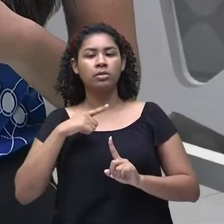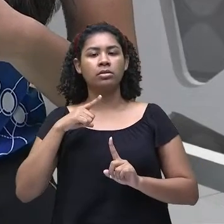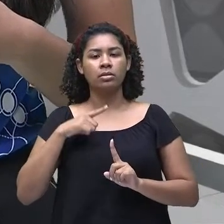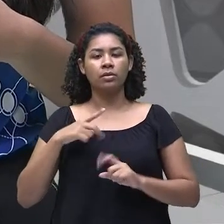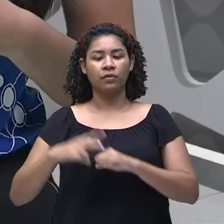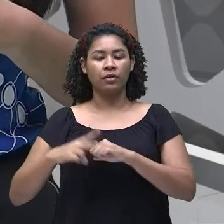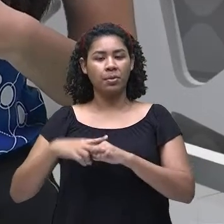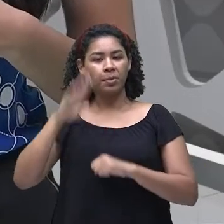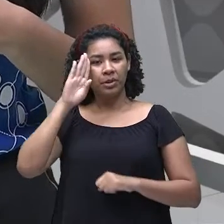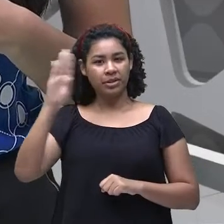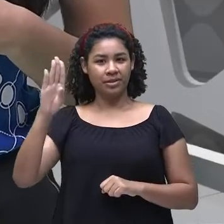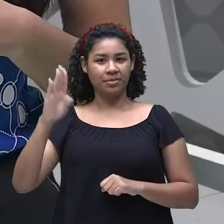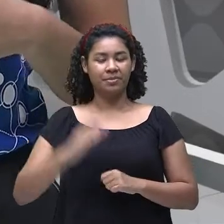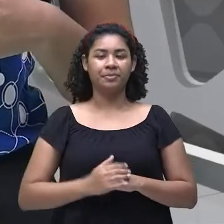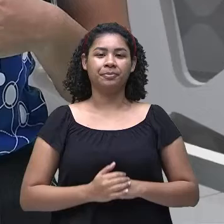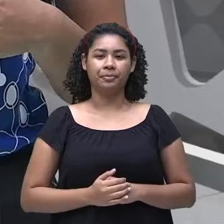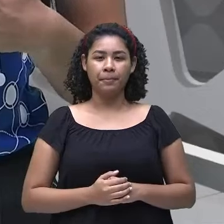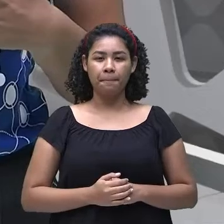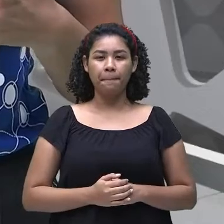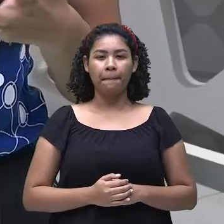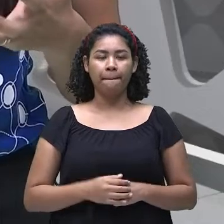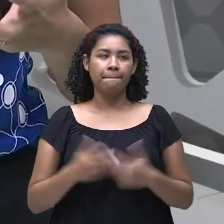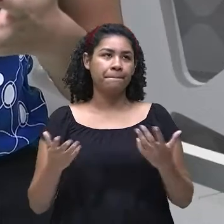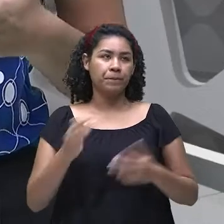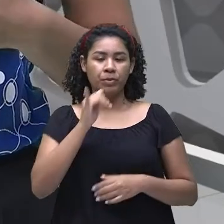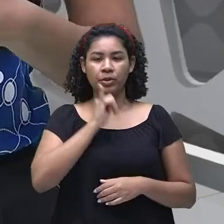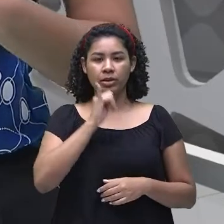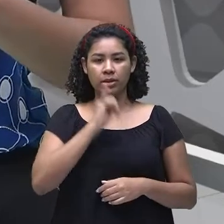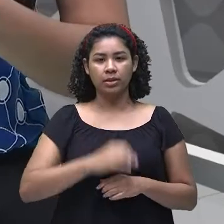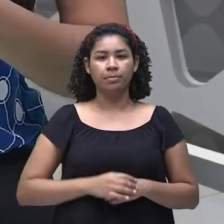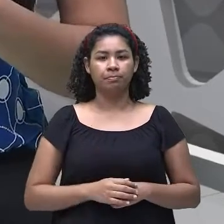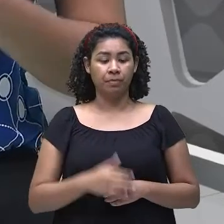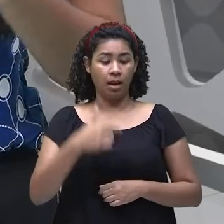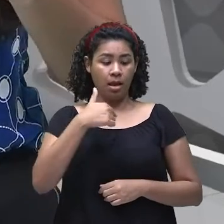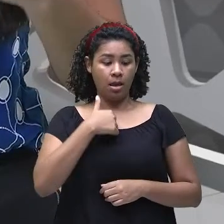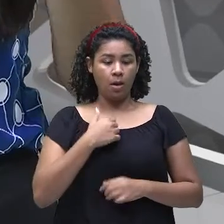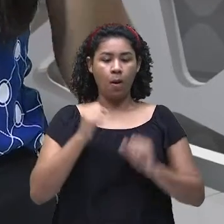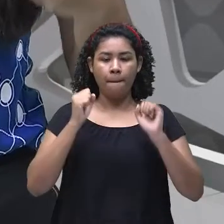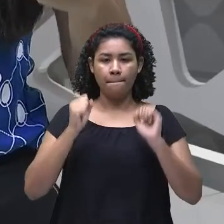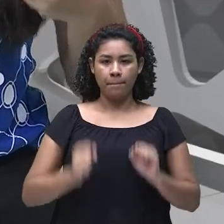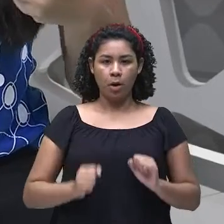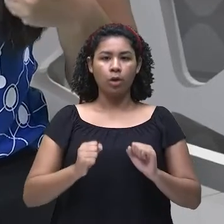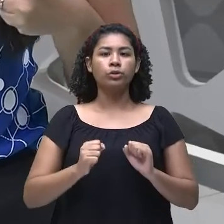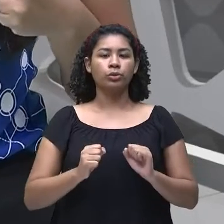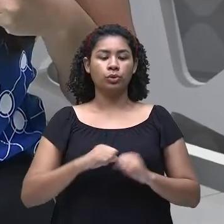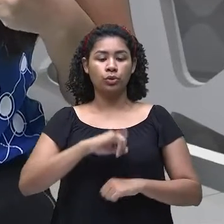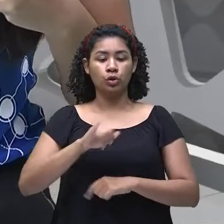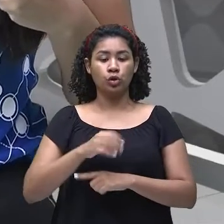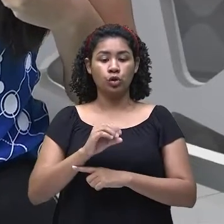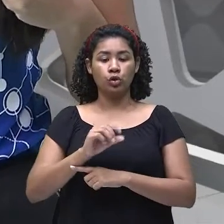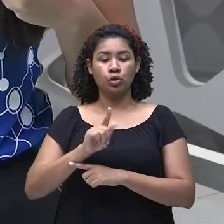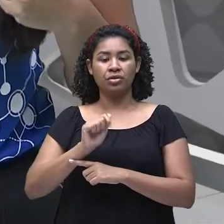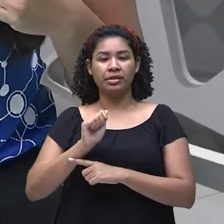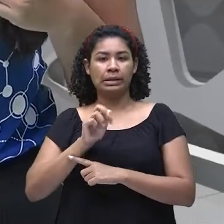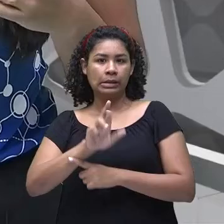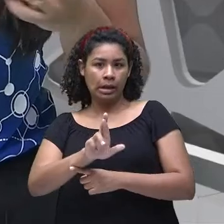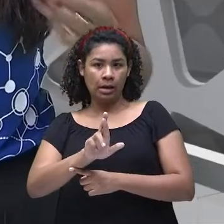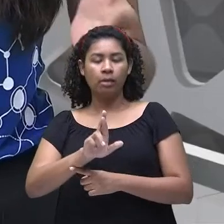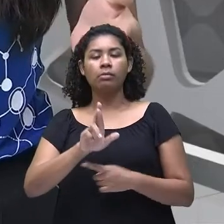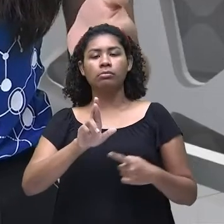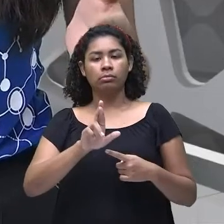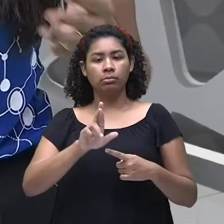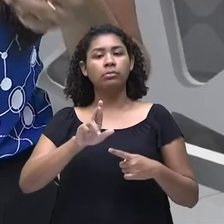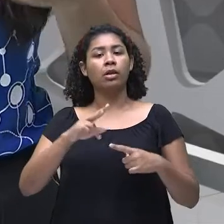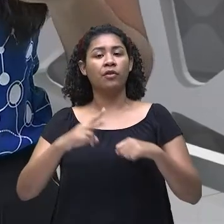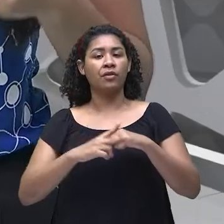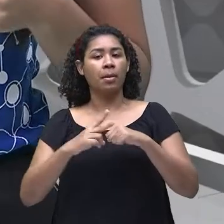principal, né? Você fala assim, por exemplo, eu posso jogar. Esse jogar aí é o verbo principal da frase. Então, você fala,